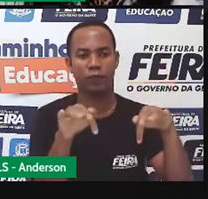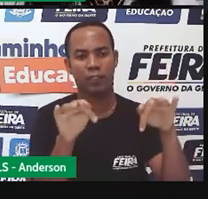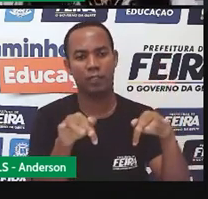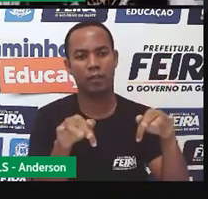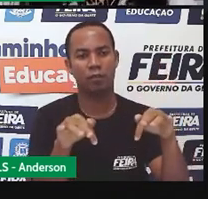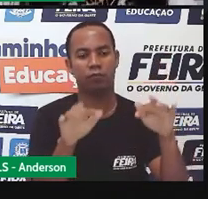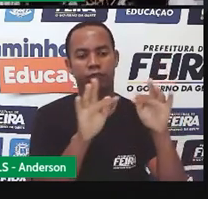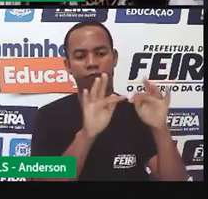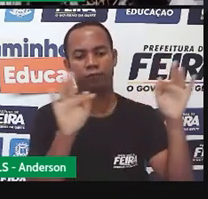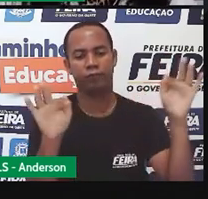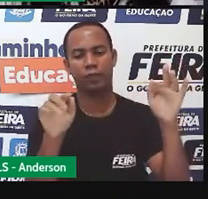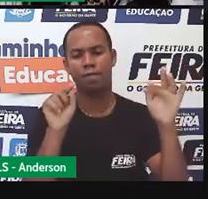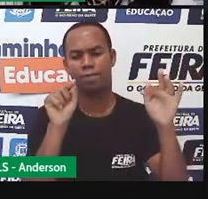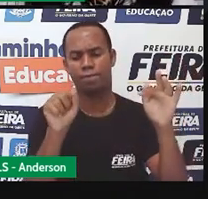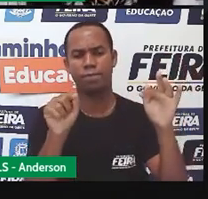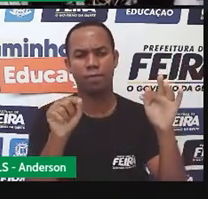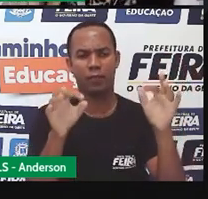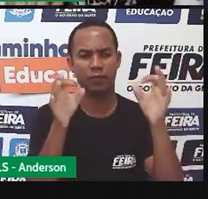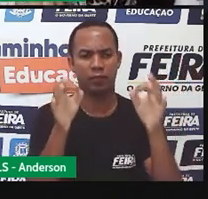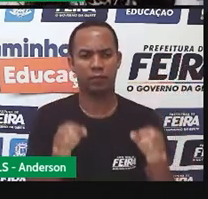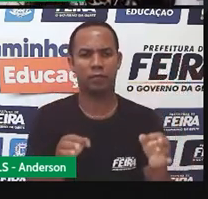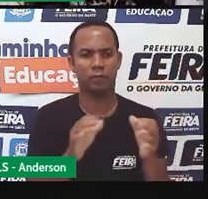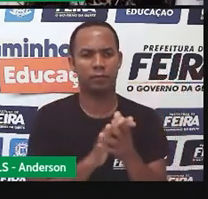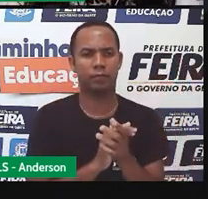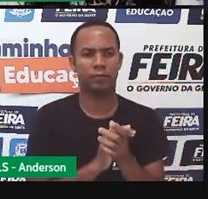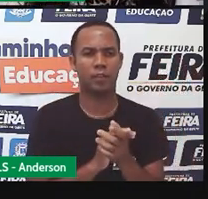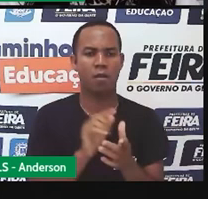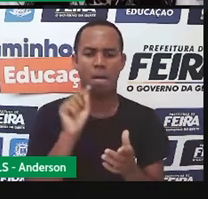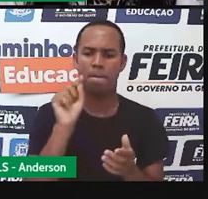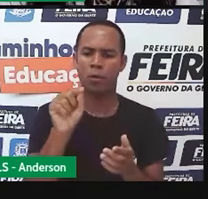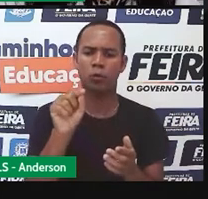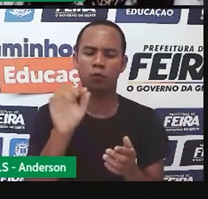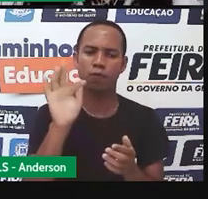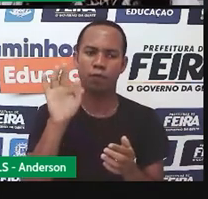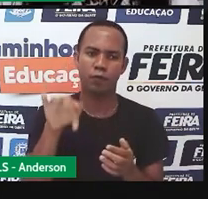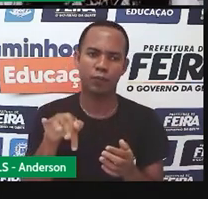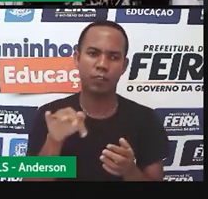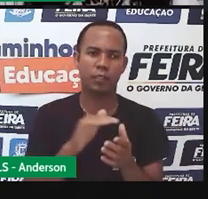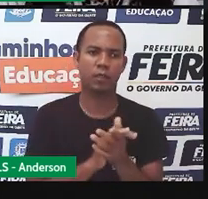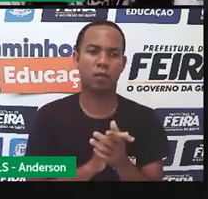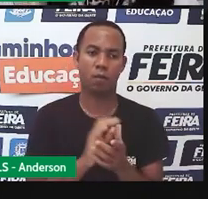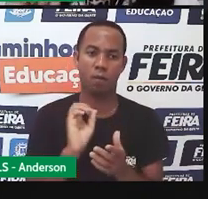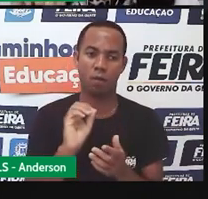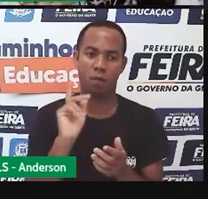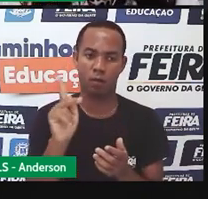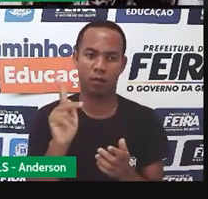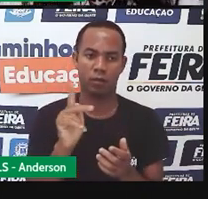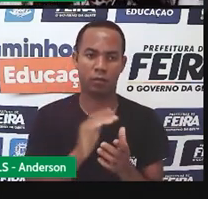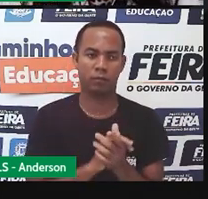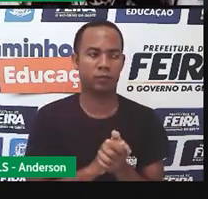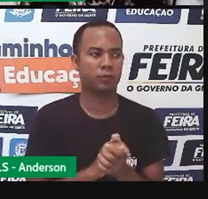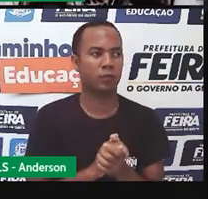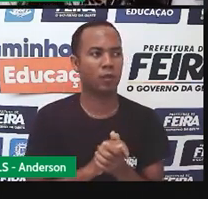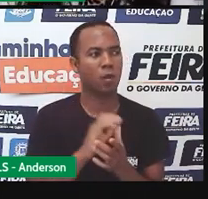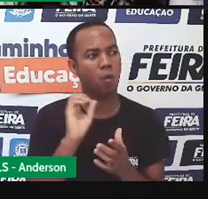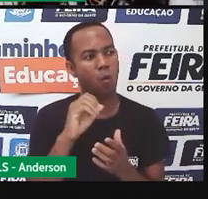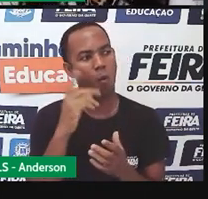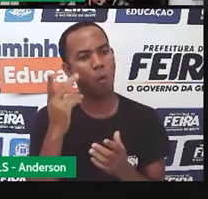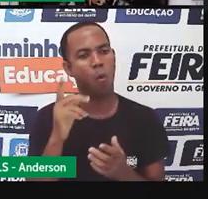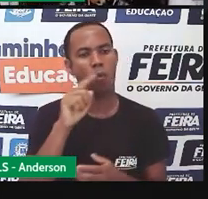frases, a pontuação adequada, ponto final, ok? Ou ponto